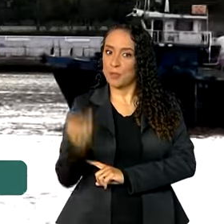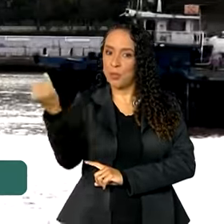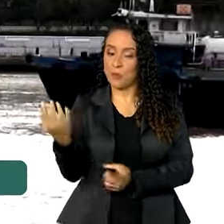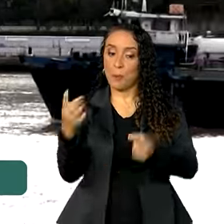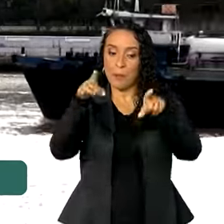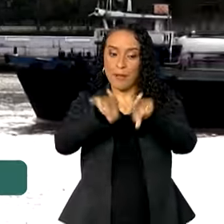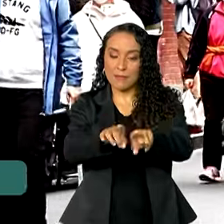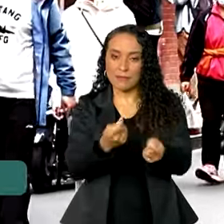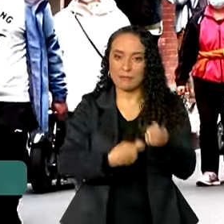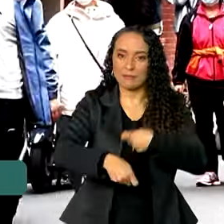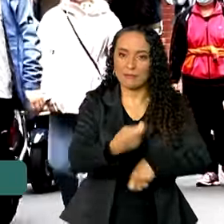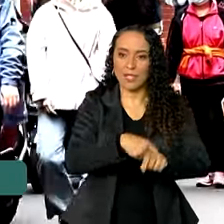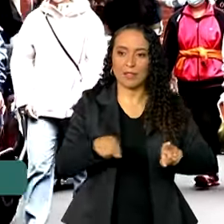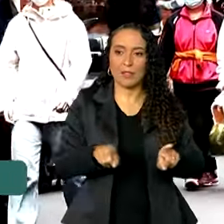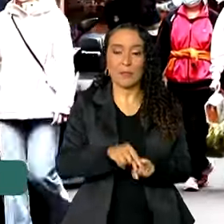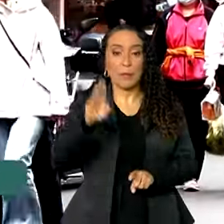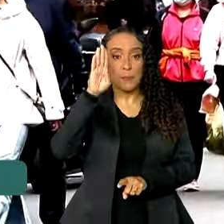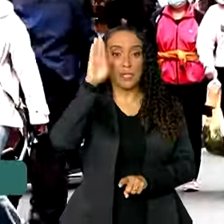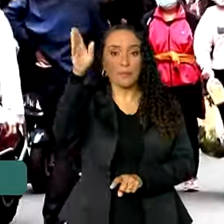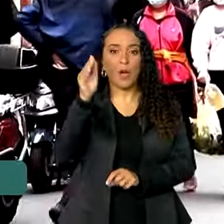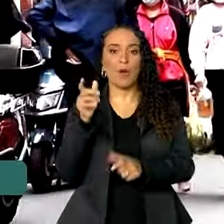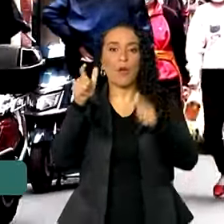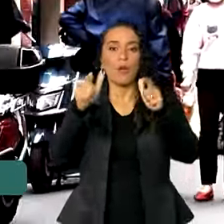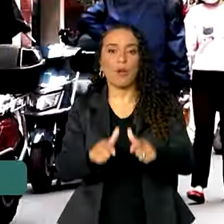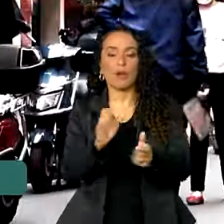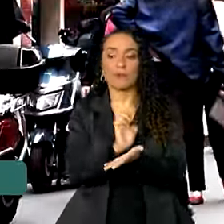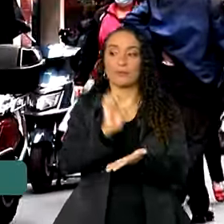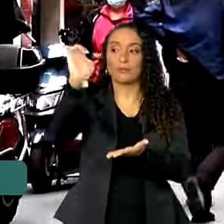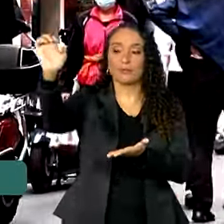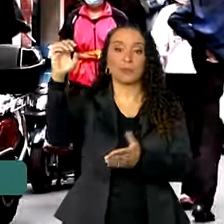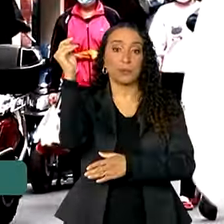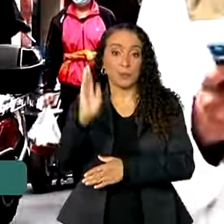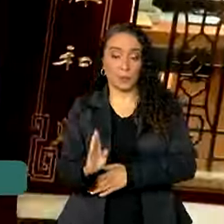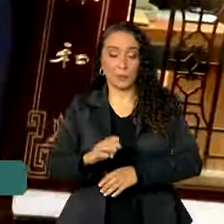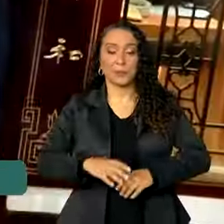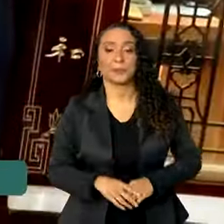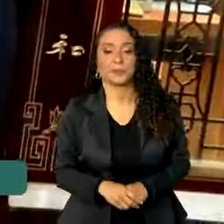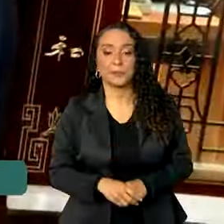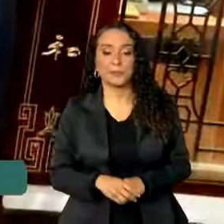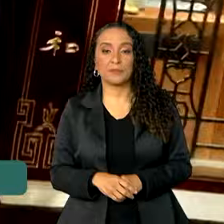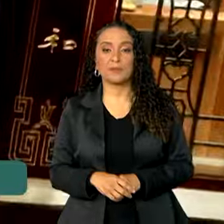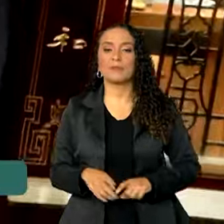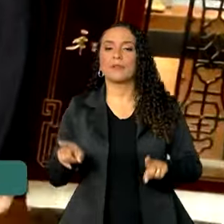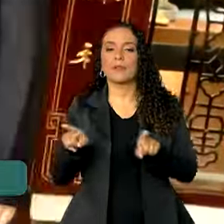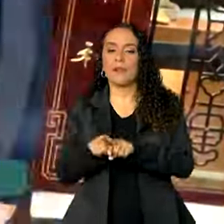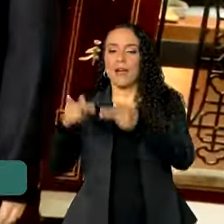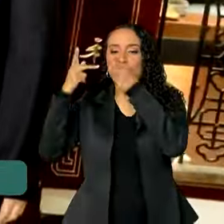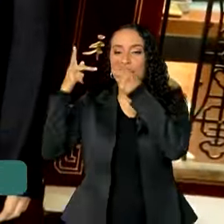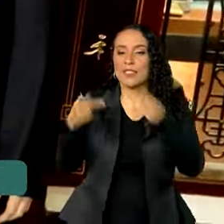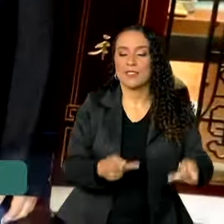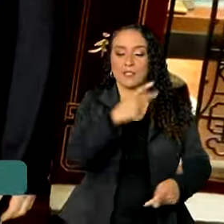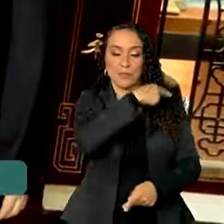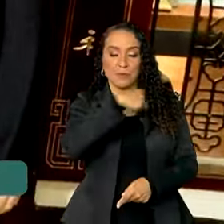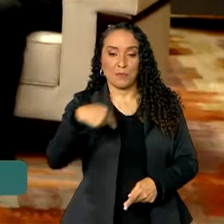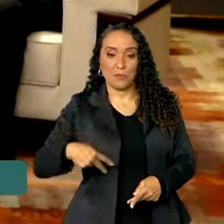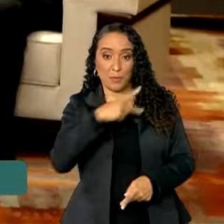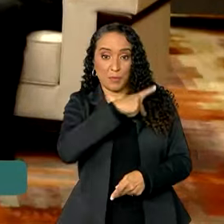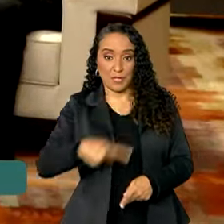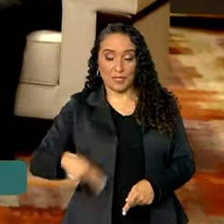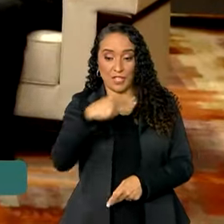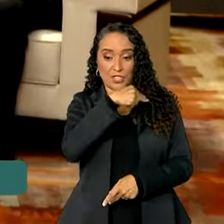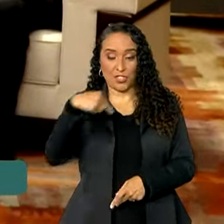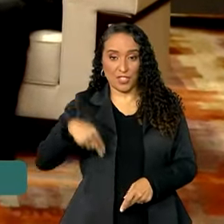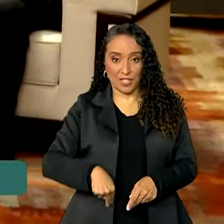parceiro comercial e principal destino das exportações brasileiras. E a visita do presidente chinês Xi